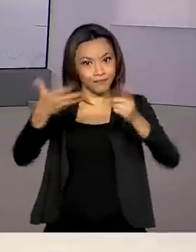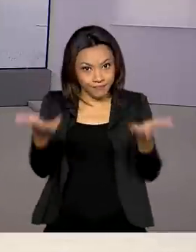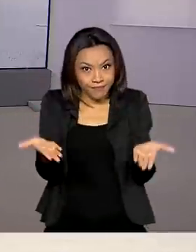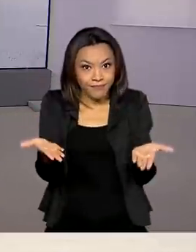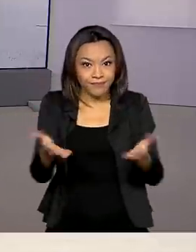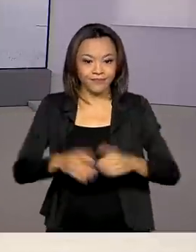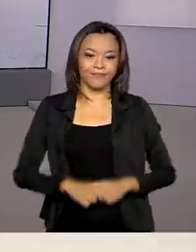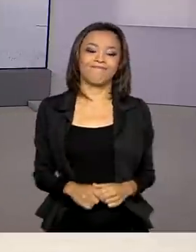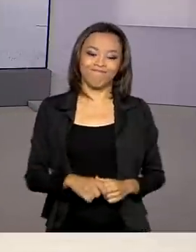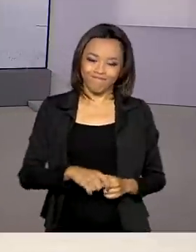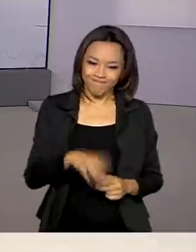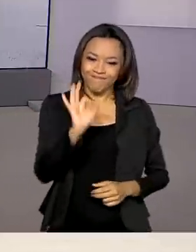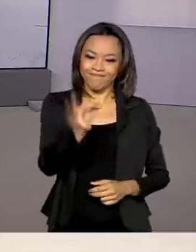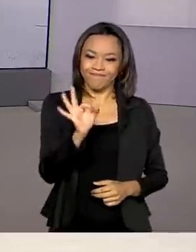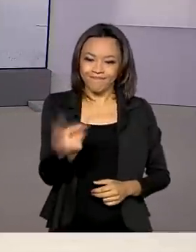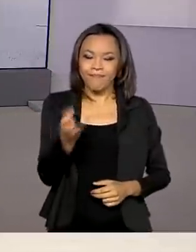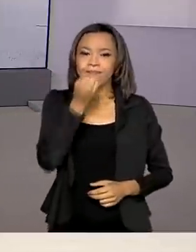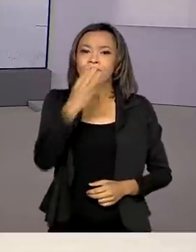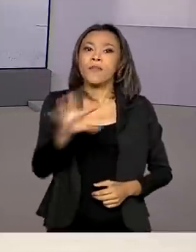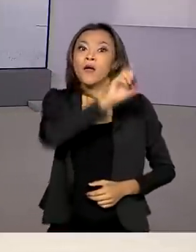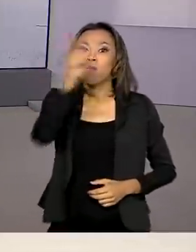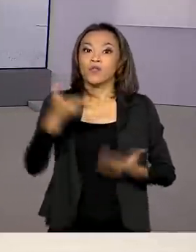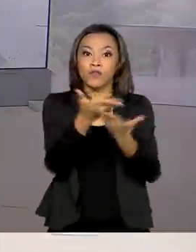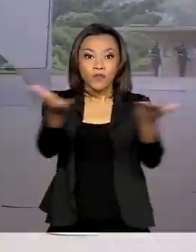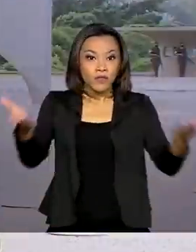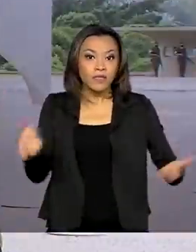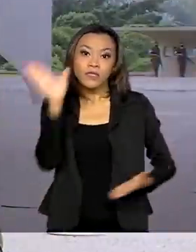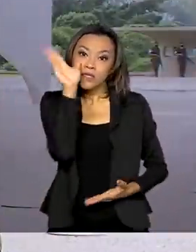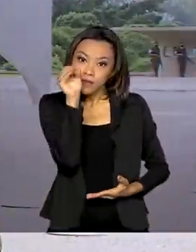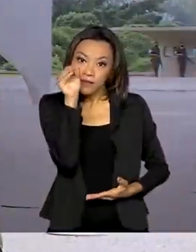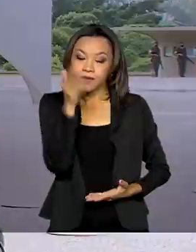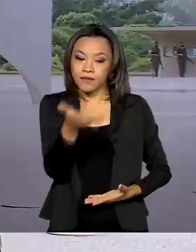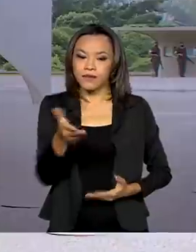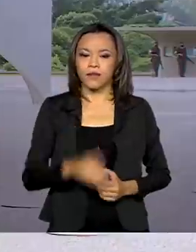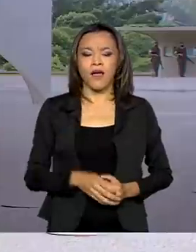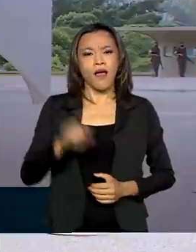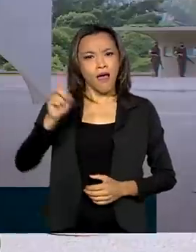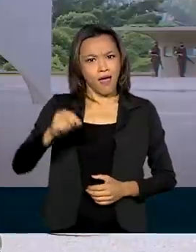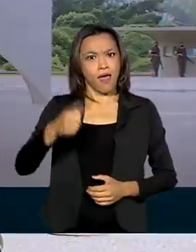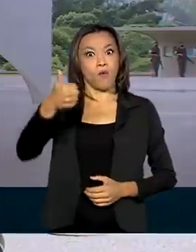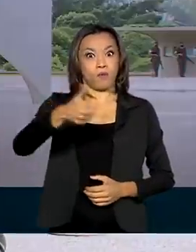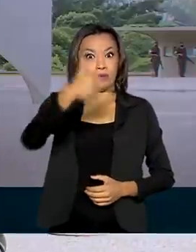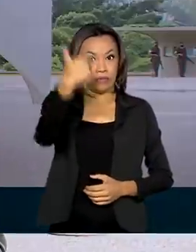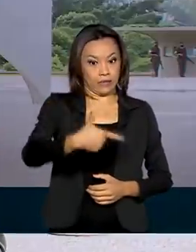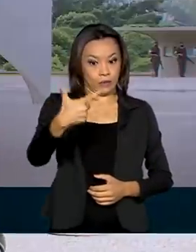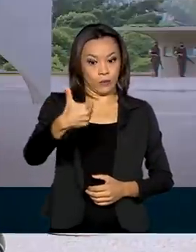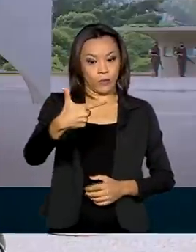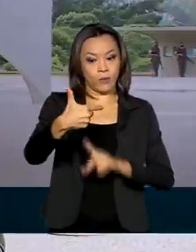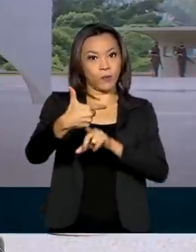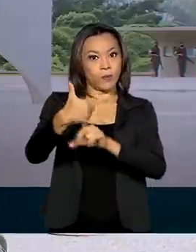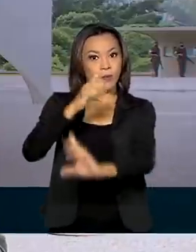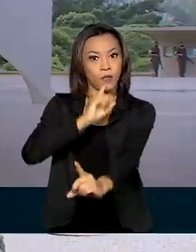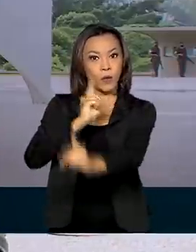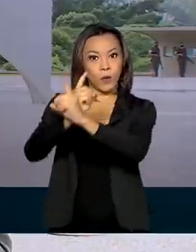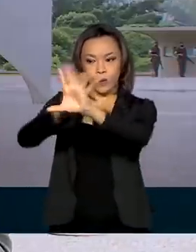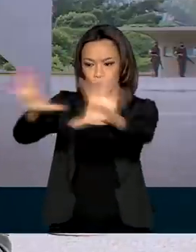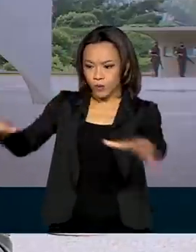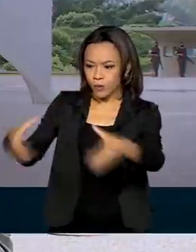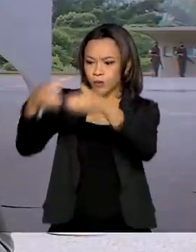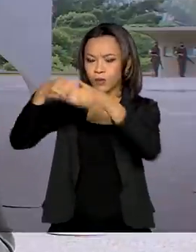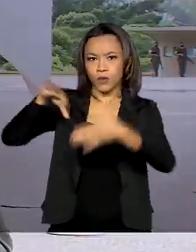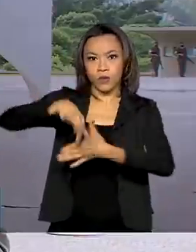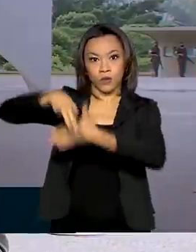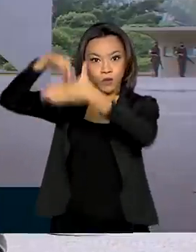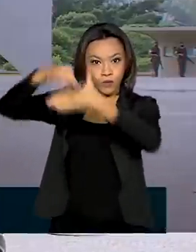É isso mesmo, Manuela. Bom dia para você, bom dia a todos que nos acompanham. Essa é a 12ª reão da cúpula de chefes de Estado e de governo do